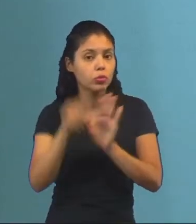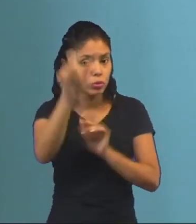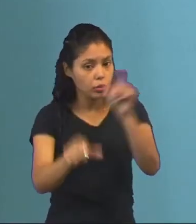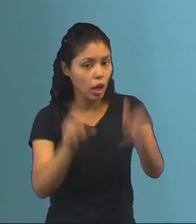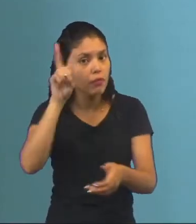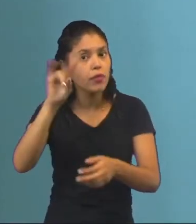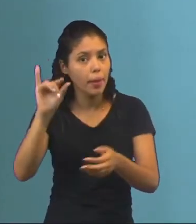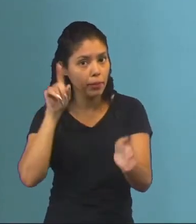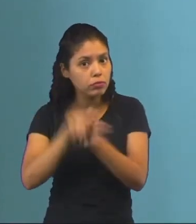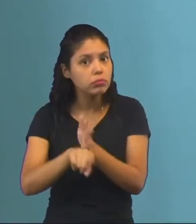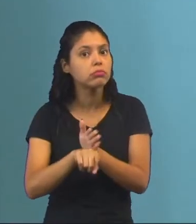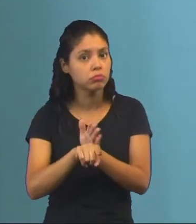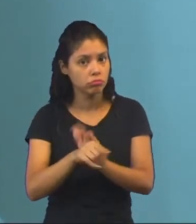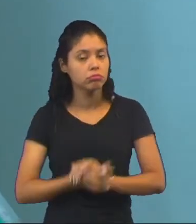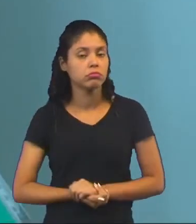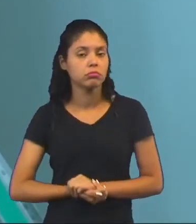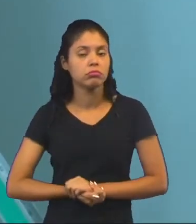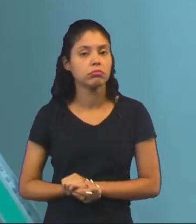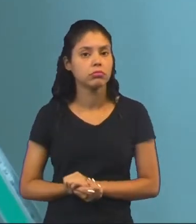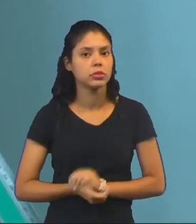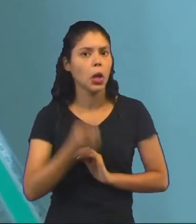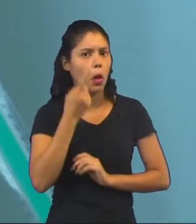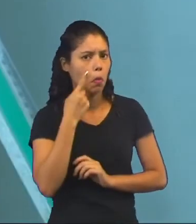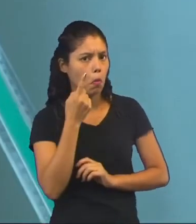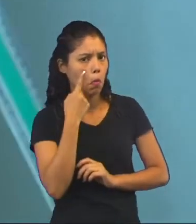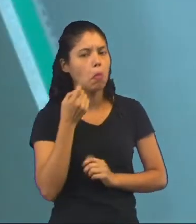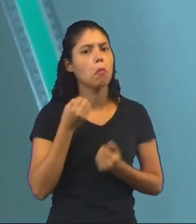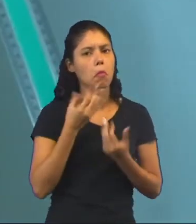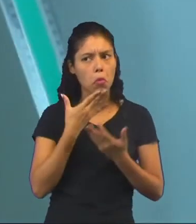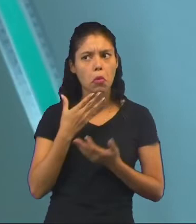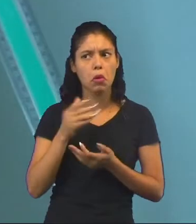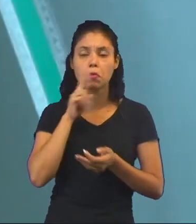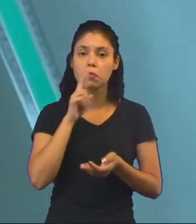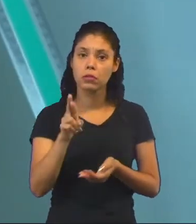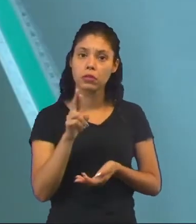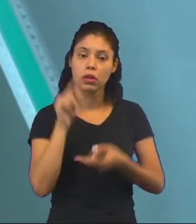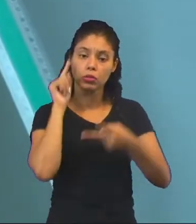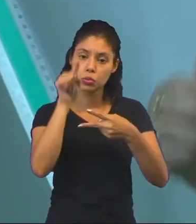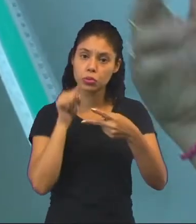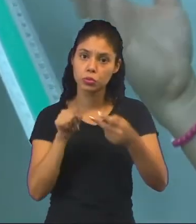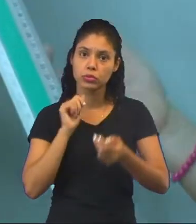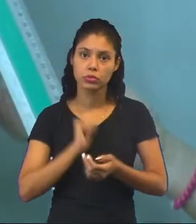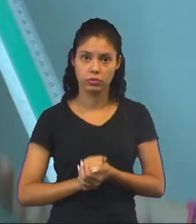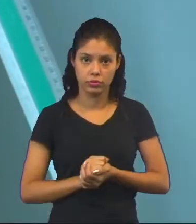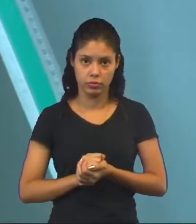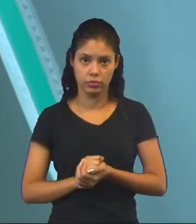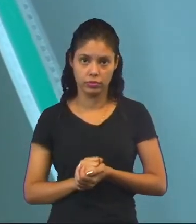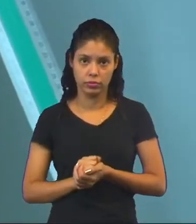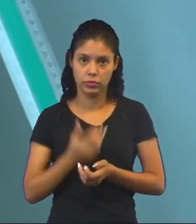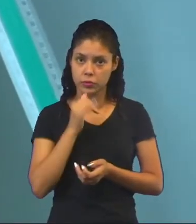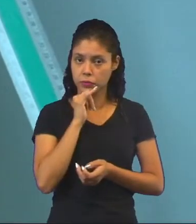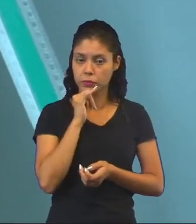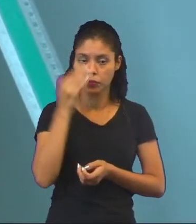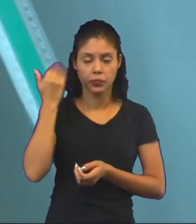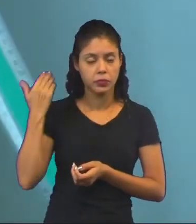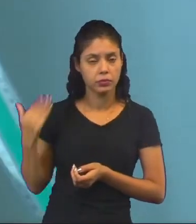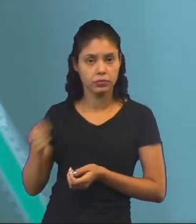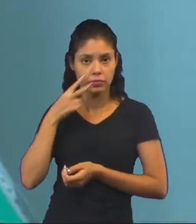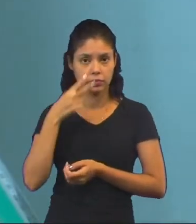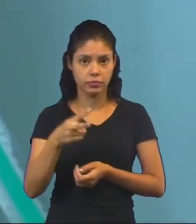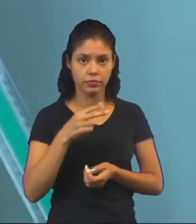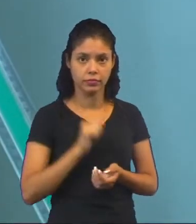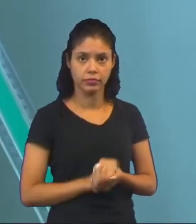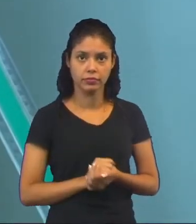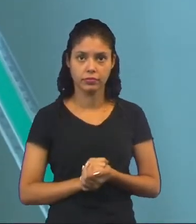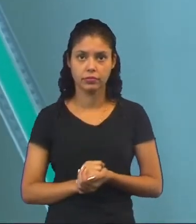vai fazer uma pergunta aqui. E é interessante. Ele se respondeu. Ele não está com dois pontos. Como nos exemplos anteriores que nós vimos, né?